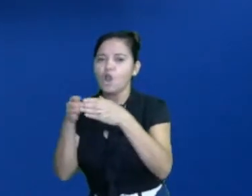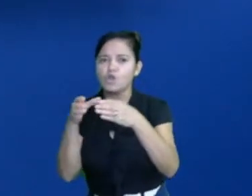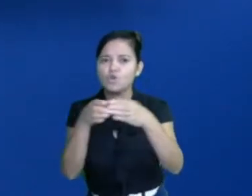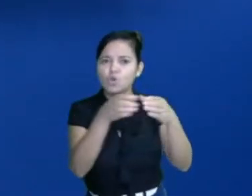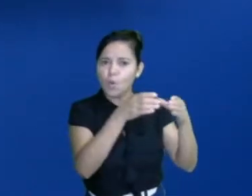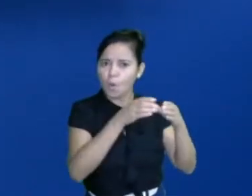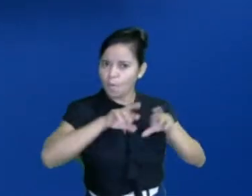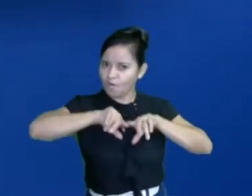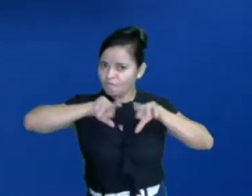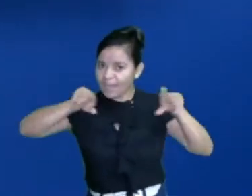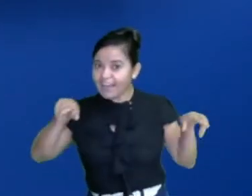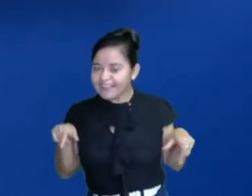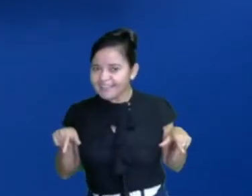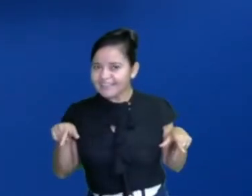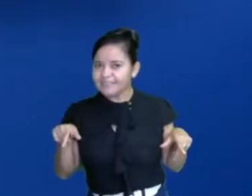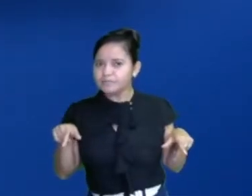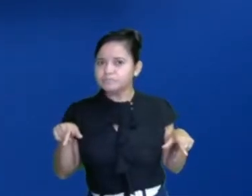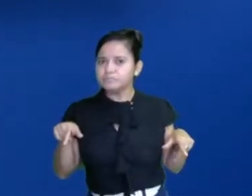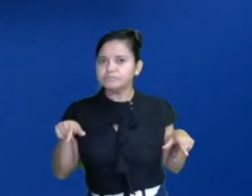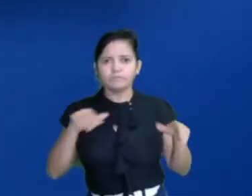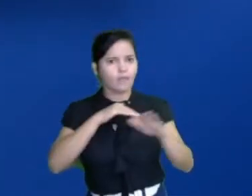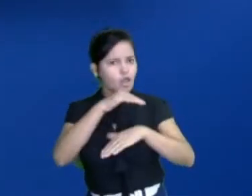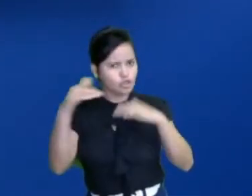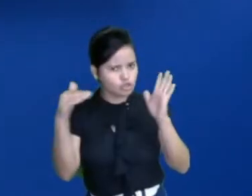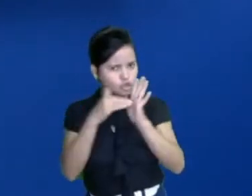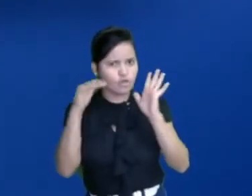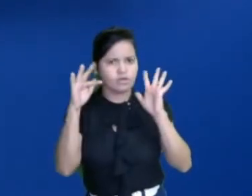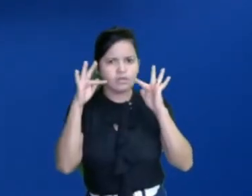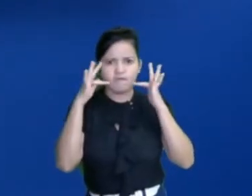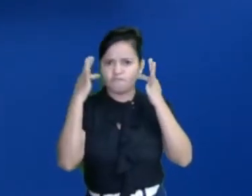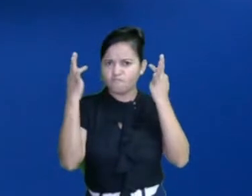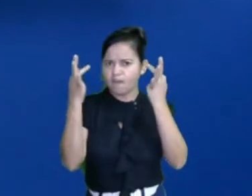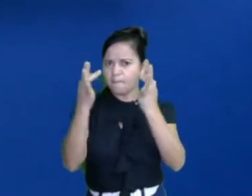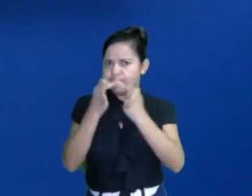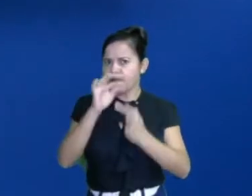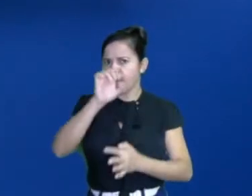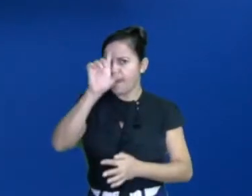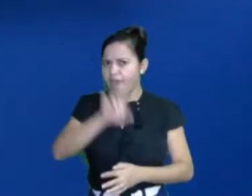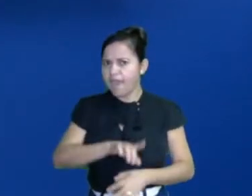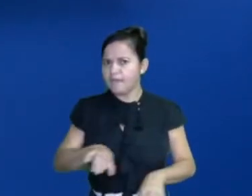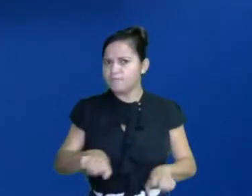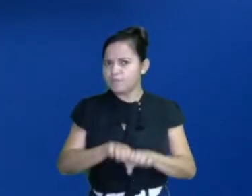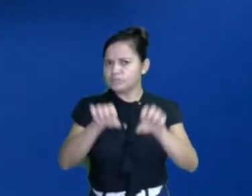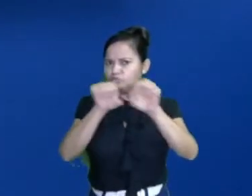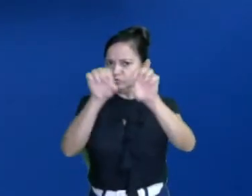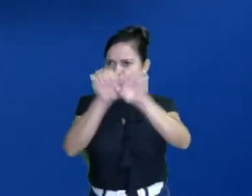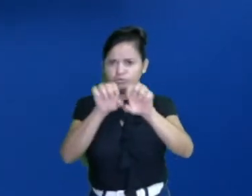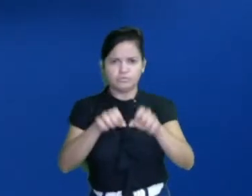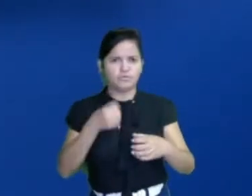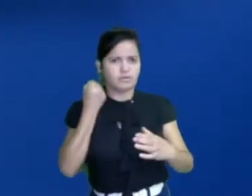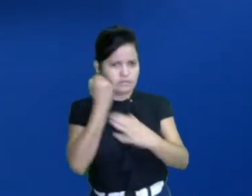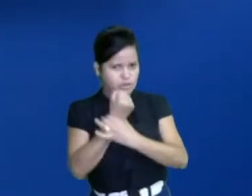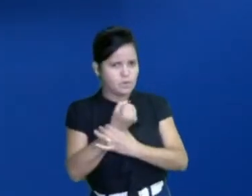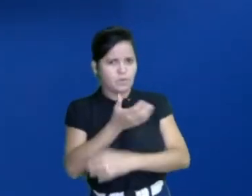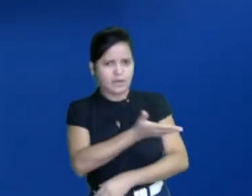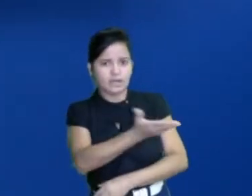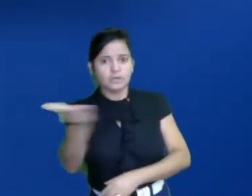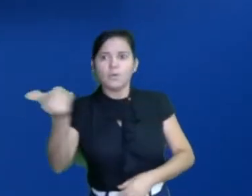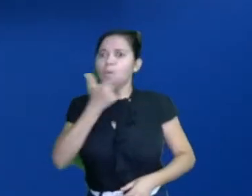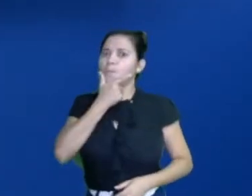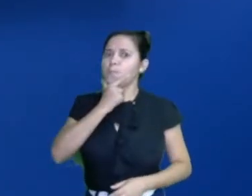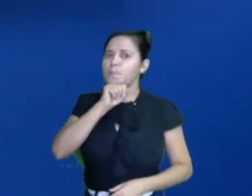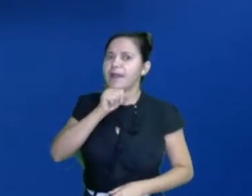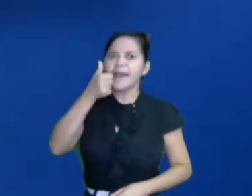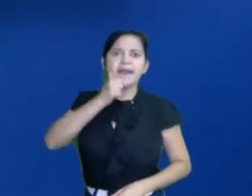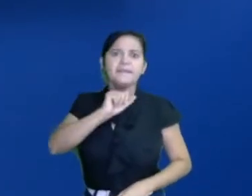diferentes? E que nem todas as famílias têm a mesma estruturazinha que a sua, com pai, mãe,